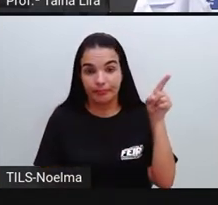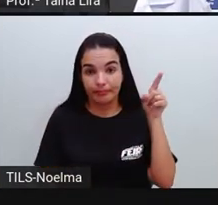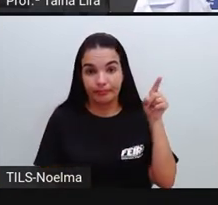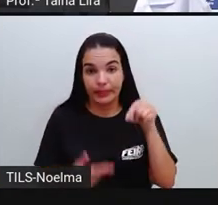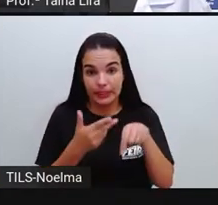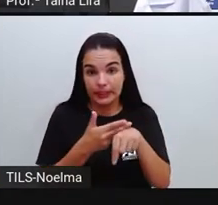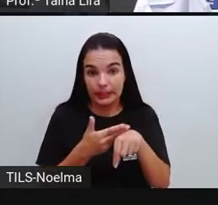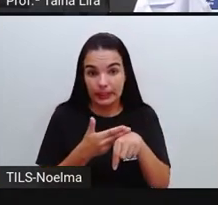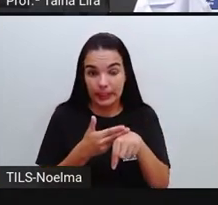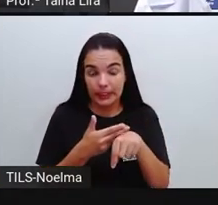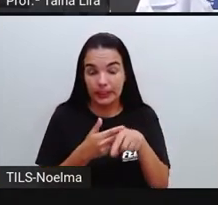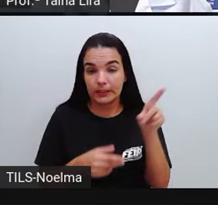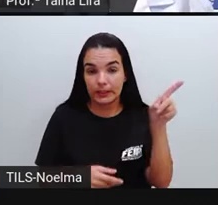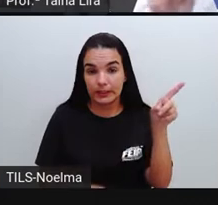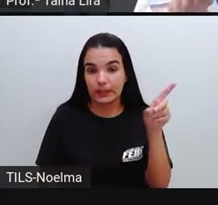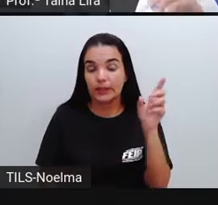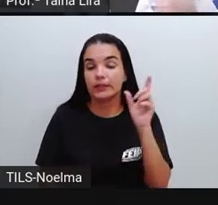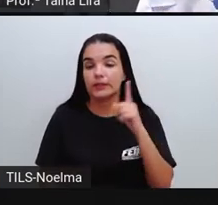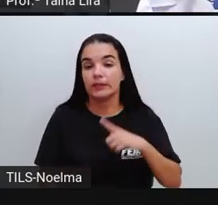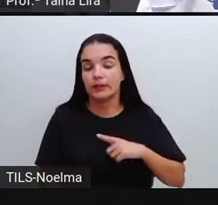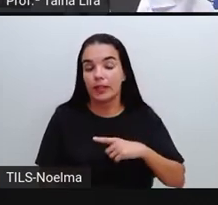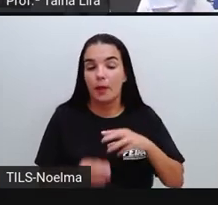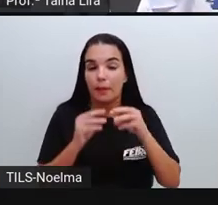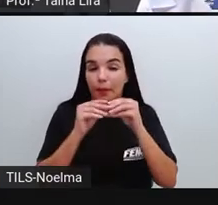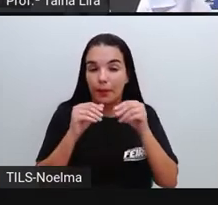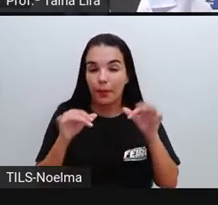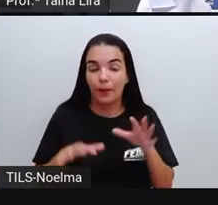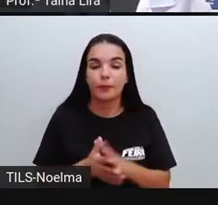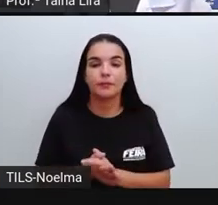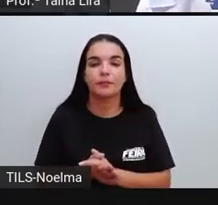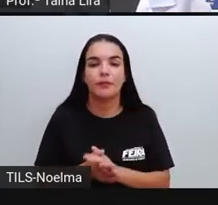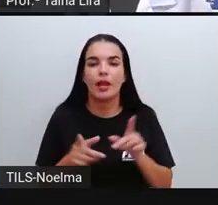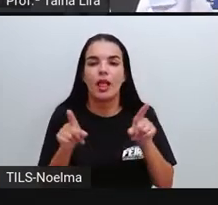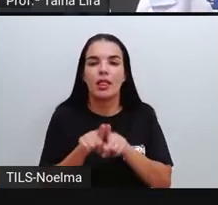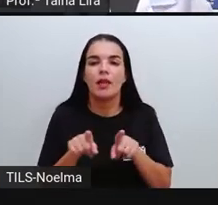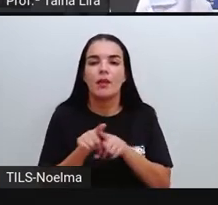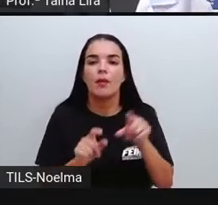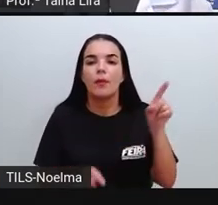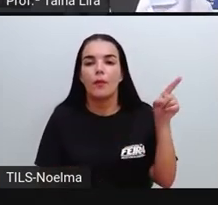achocolatado aí em pó que a coloca no leite. Temos mais o quê?